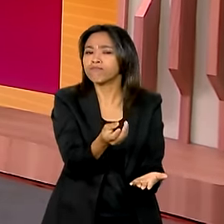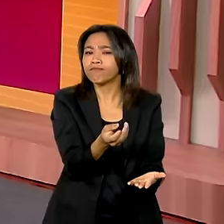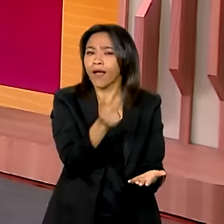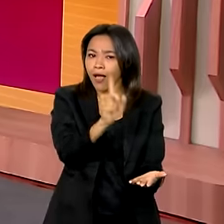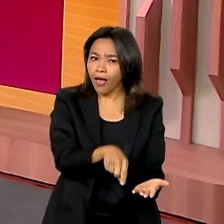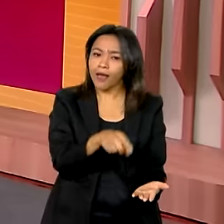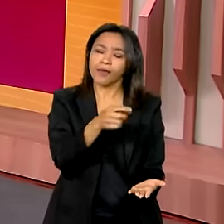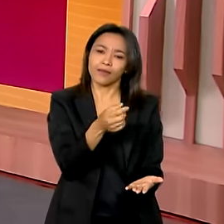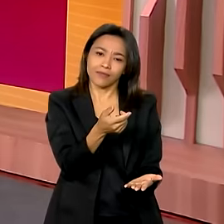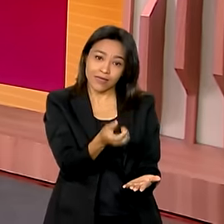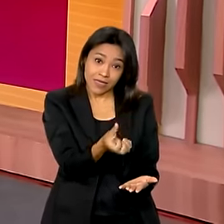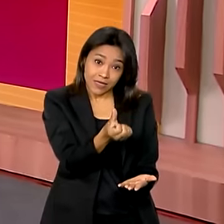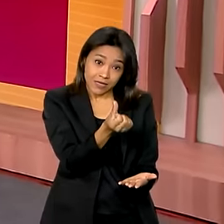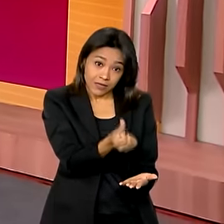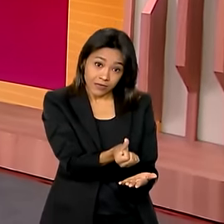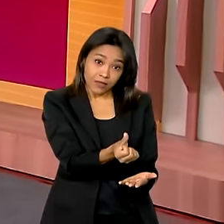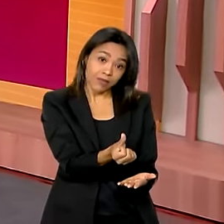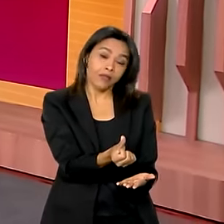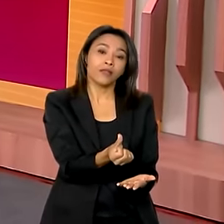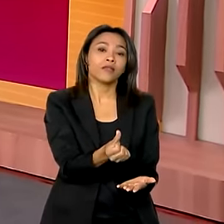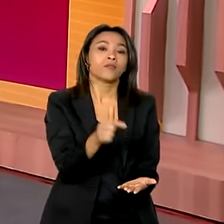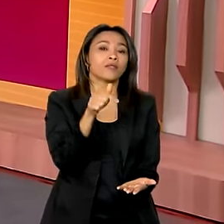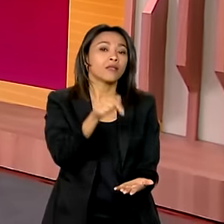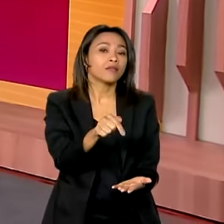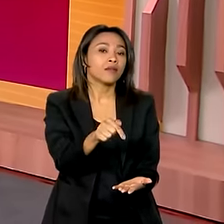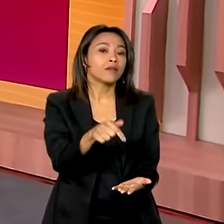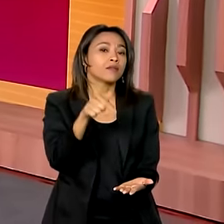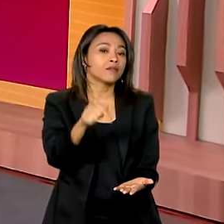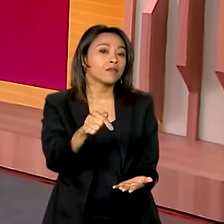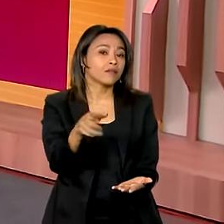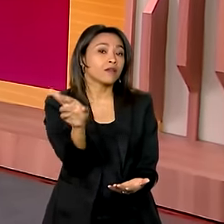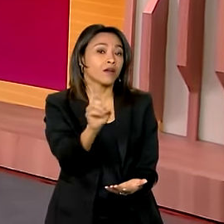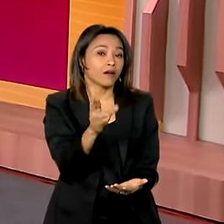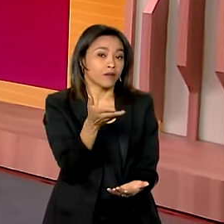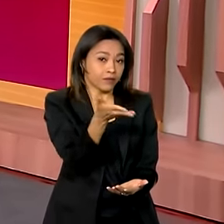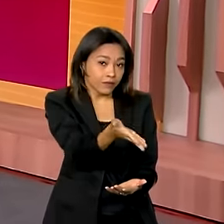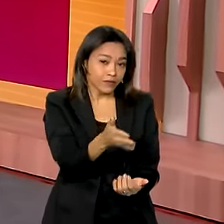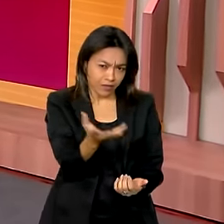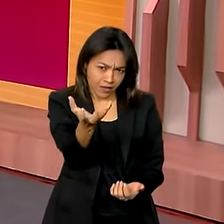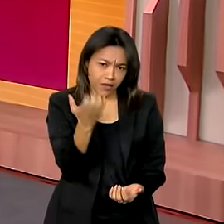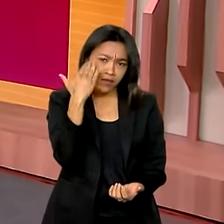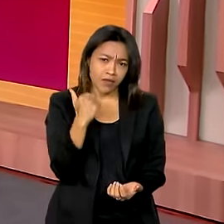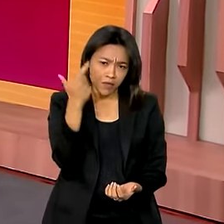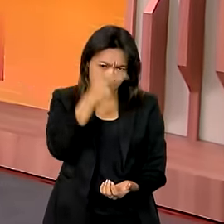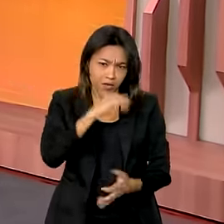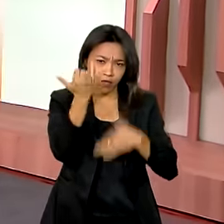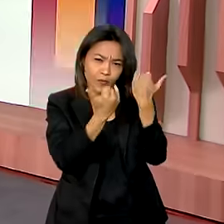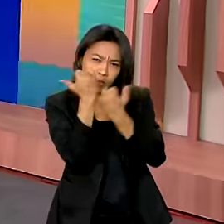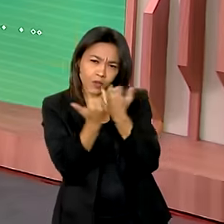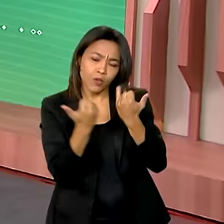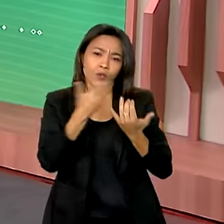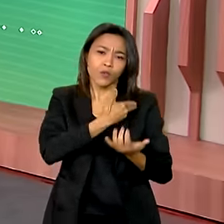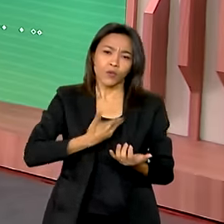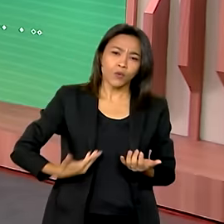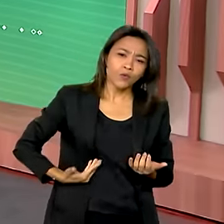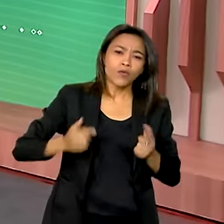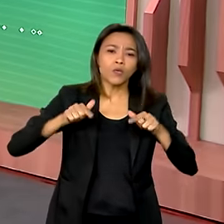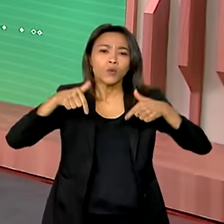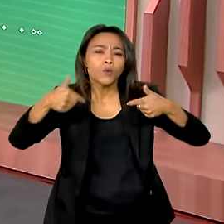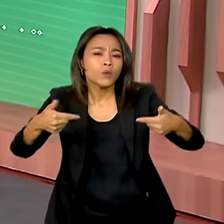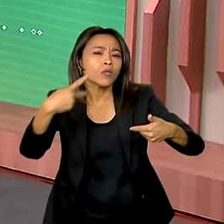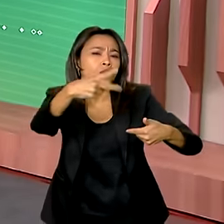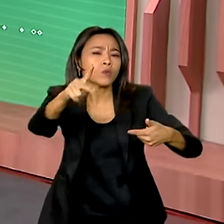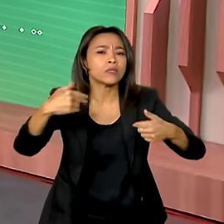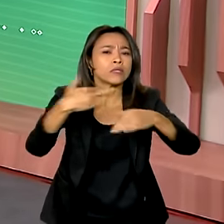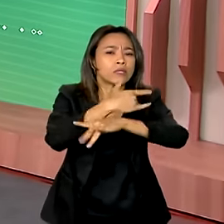é de pouco mais de R$ 677. Se você quiser saber um pouco mais sobre o governo federal que está fazendo na sua